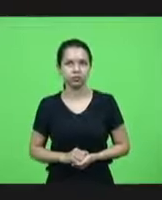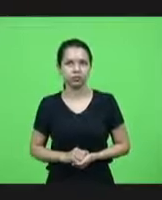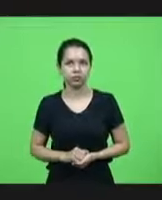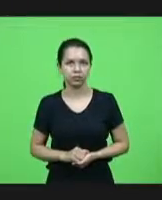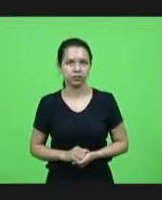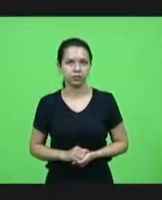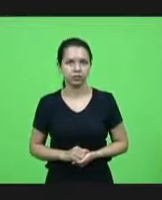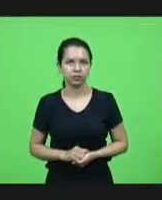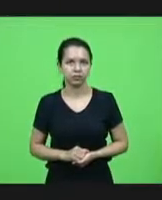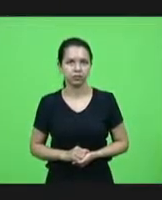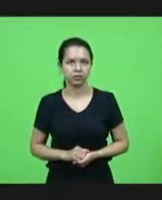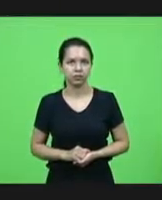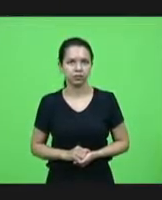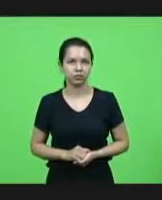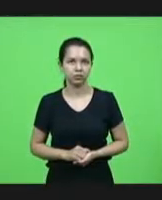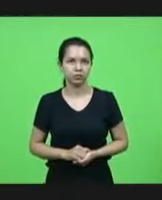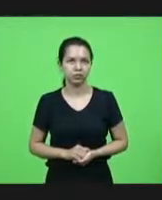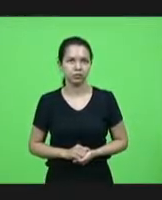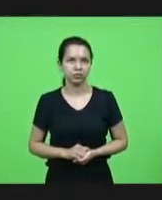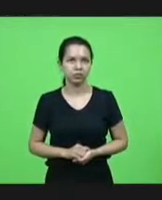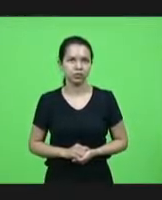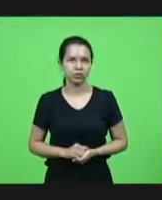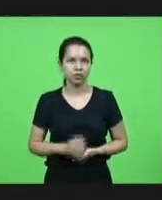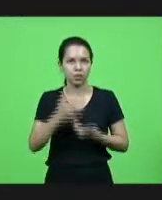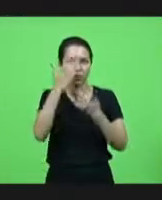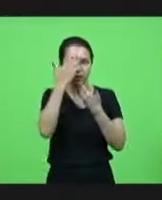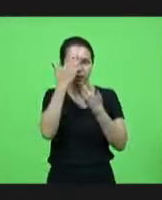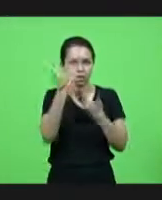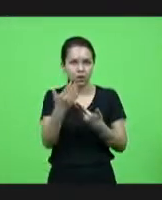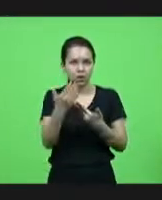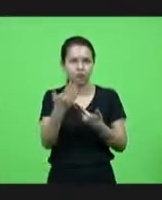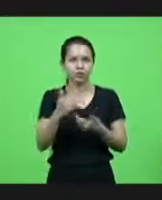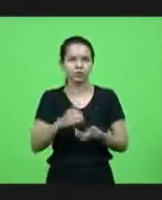liga o microfone obrigada pela senhora